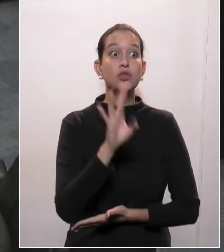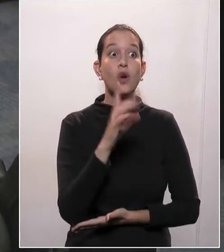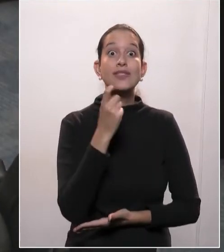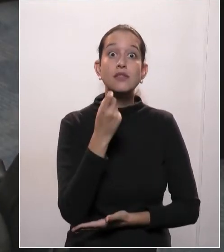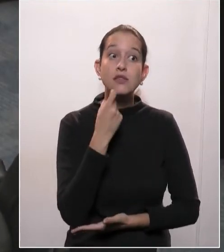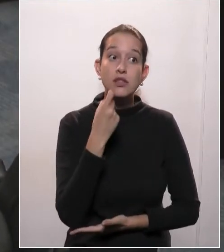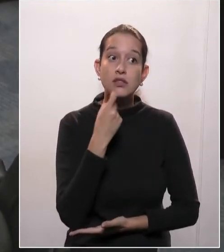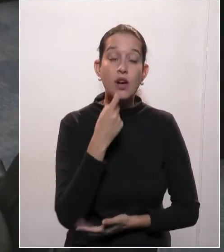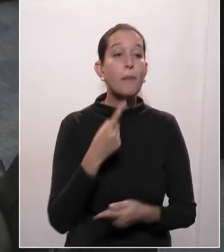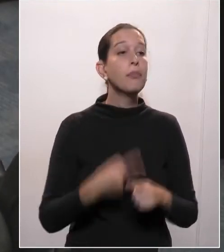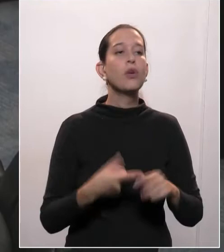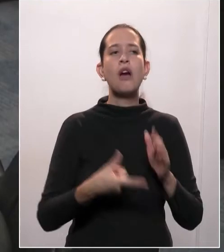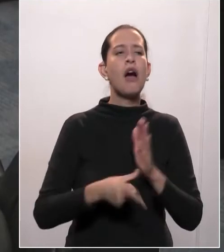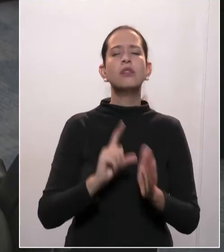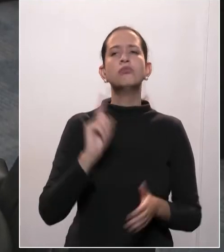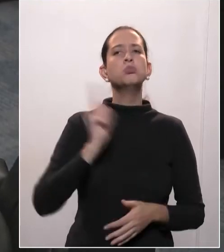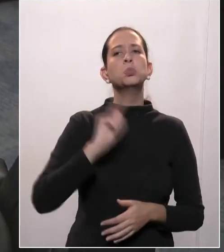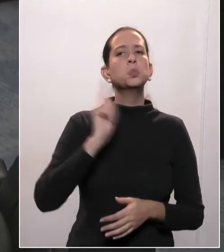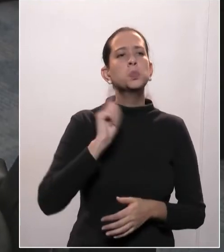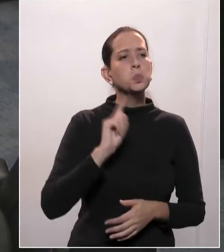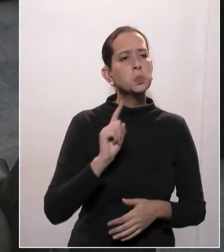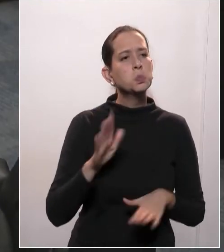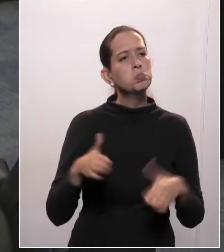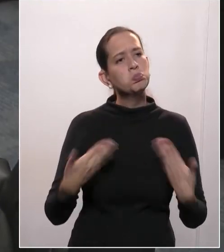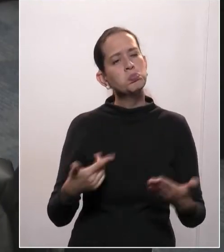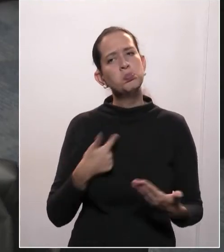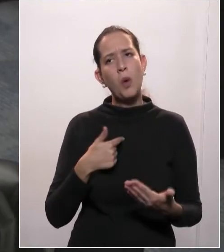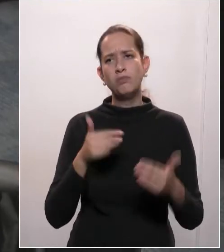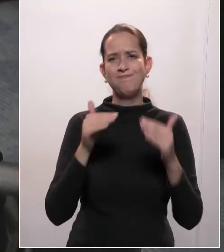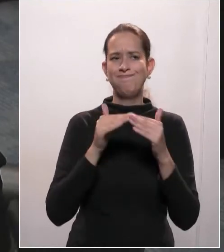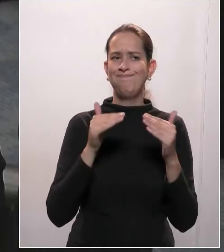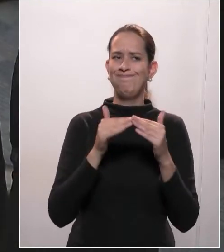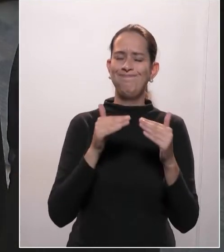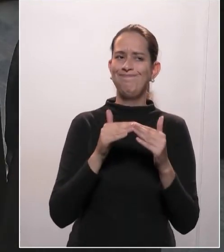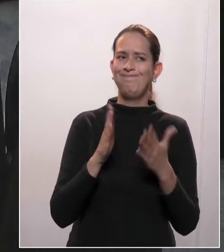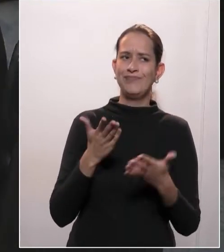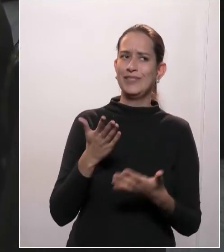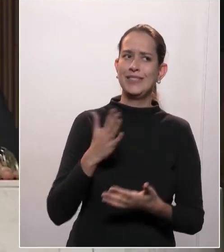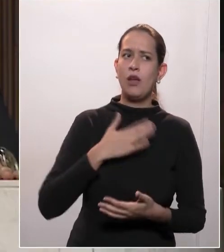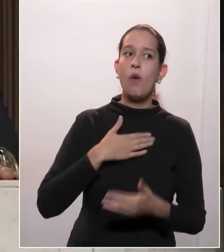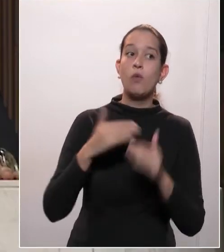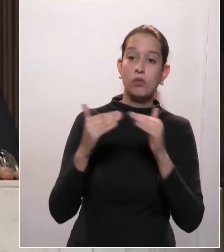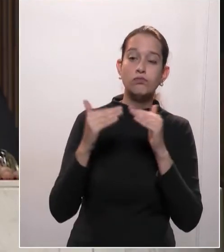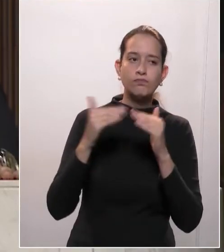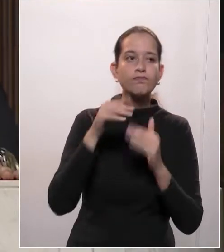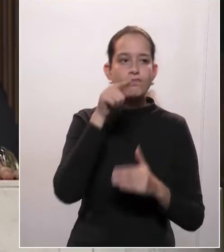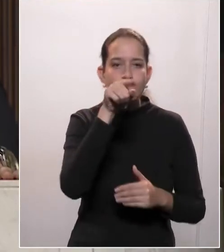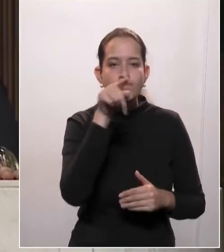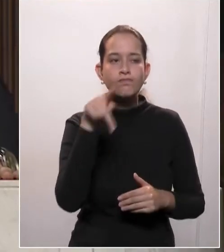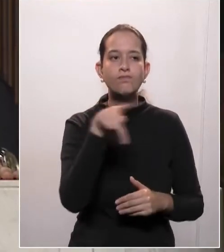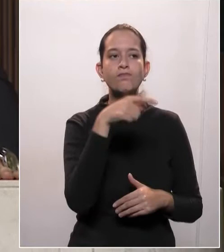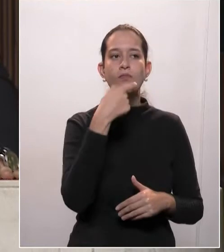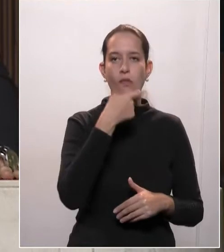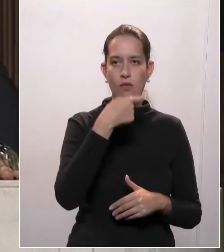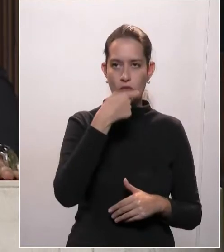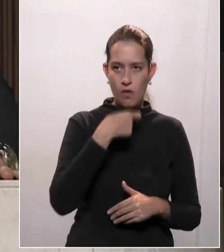professor Lemos, conta com a gente na defesa de todas as mecivas de vossa senhoria. Deputado Luerce, depois deputada Luciana.